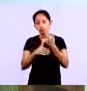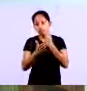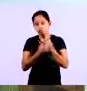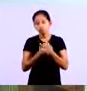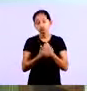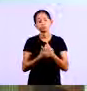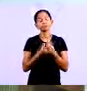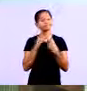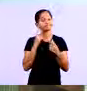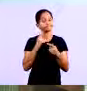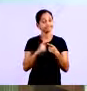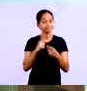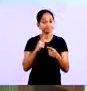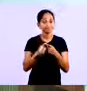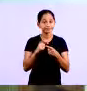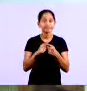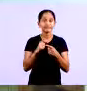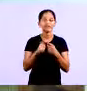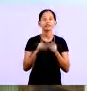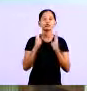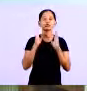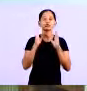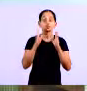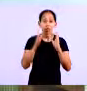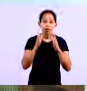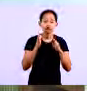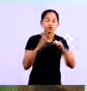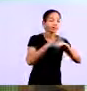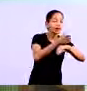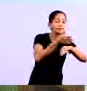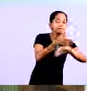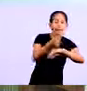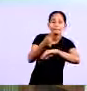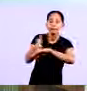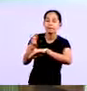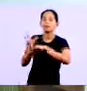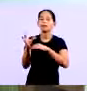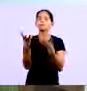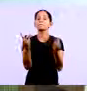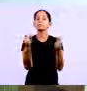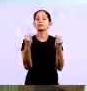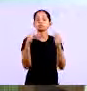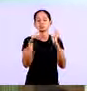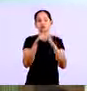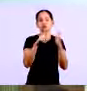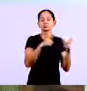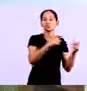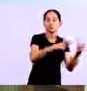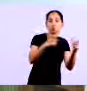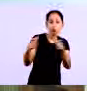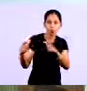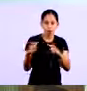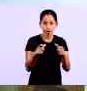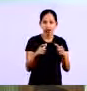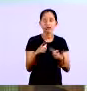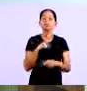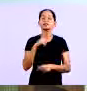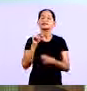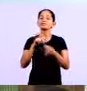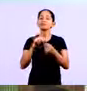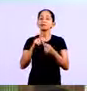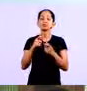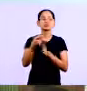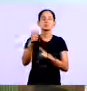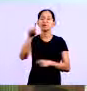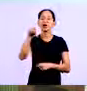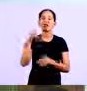gente, e eu falo pra vocês porque eu já fiz muitas consultorias em empresas e já presenciei isso várias vezes, muita gente faz o quê? Não contro